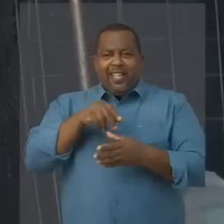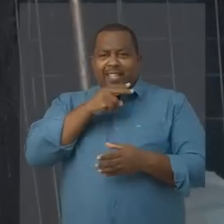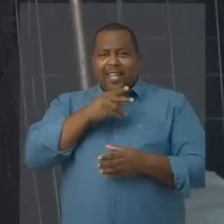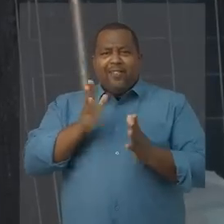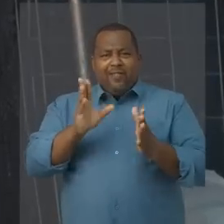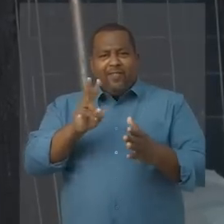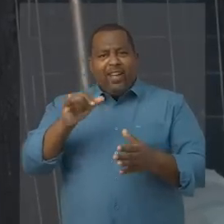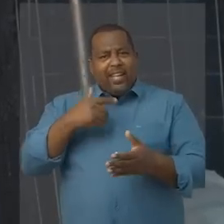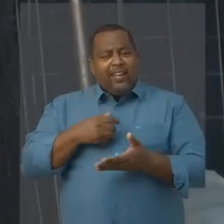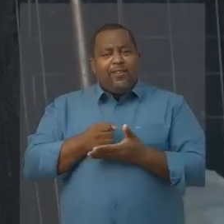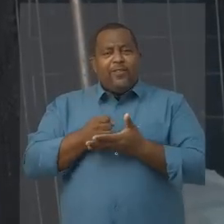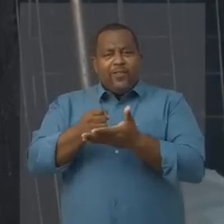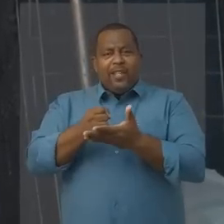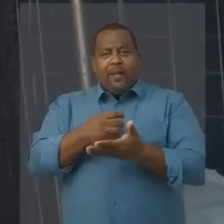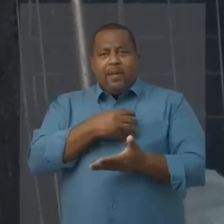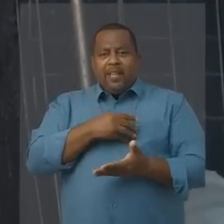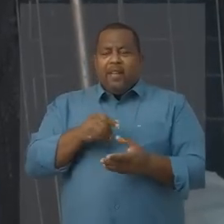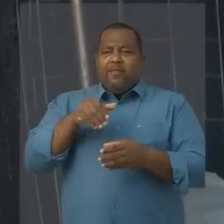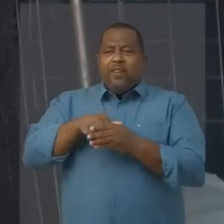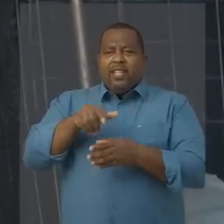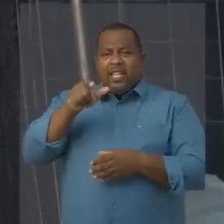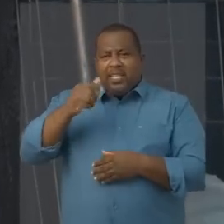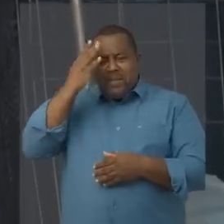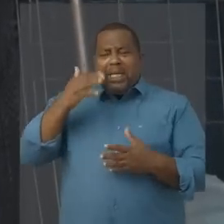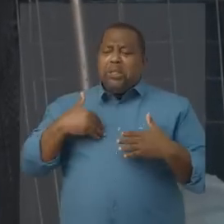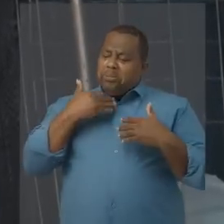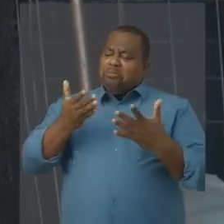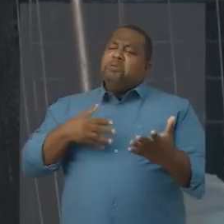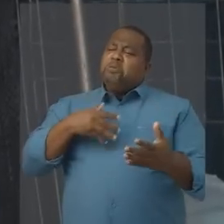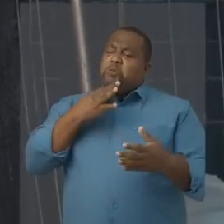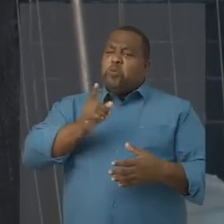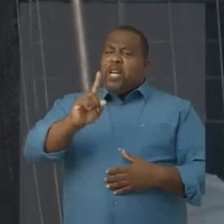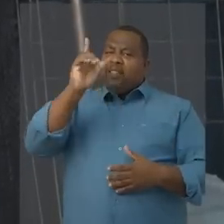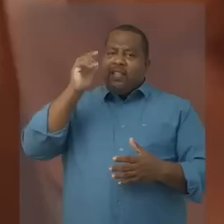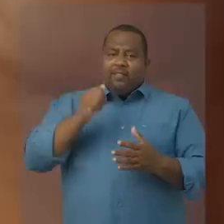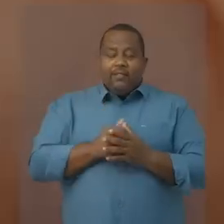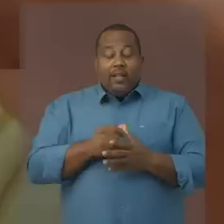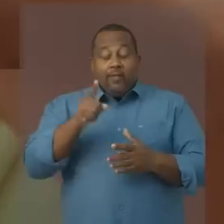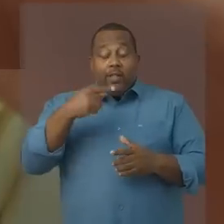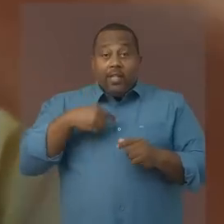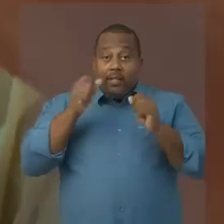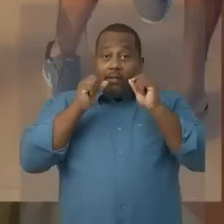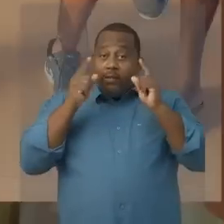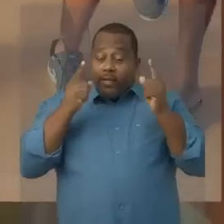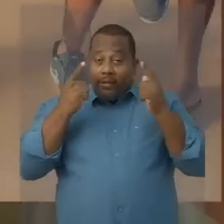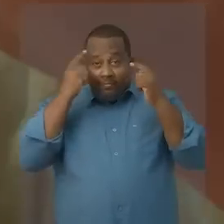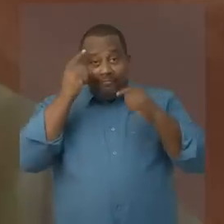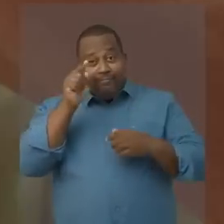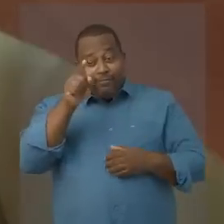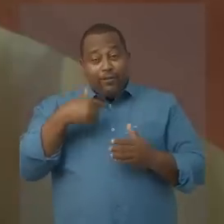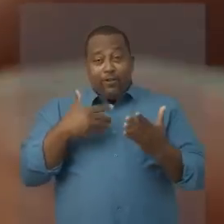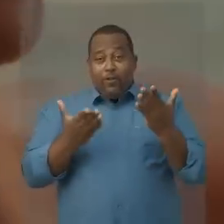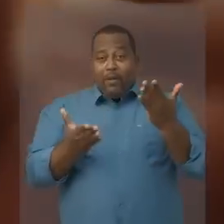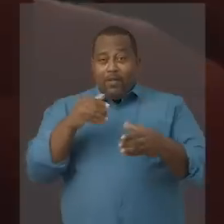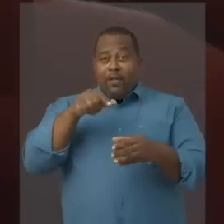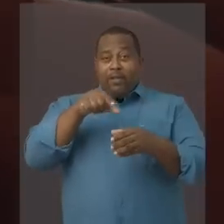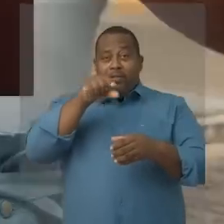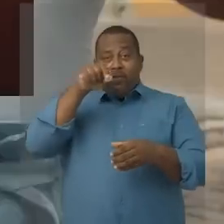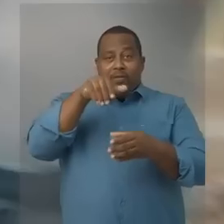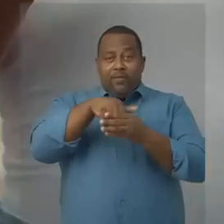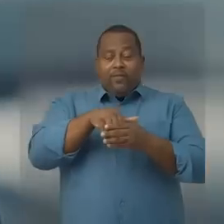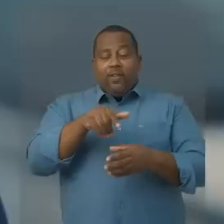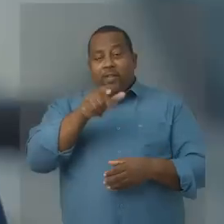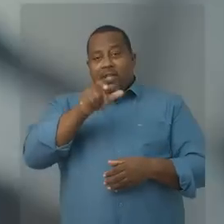em Neto, que vai ajudar a Bahia para votar em Jerônimo, ou sei lá quem é em Jerônimo, não conheço ele, não. Fique ligado, fique esperto, quem compara